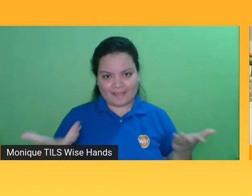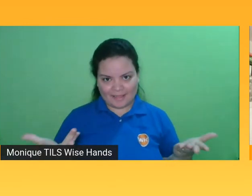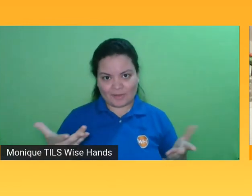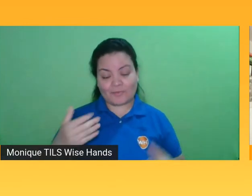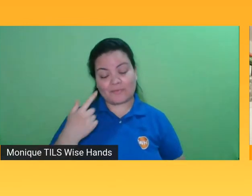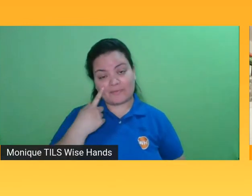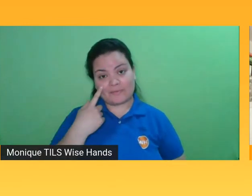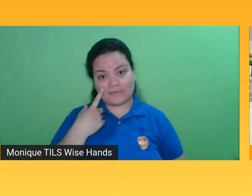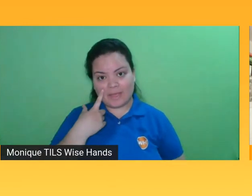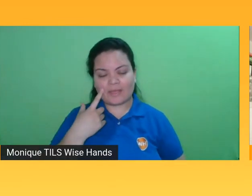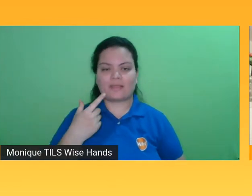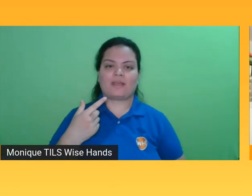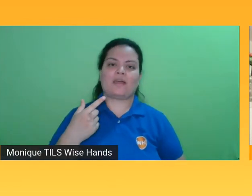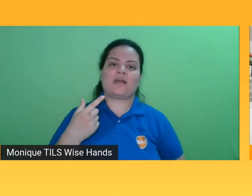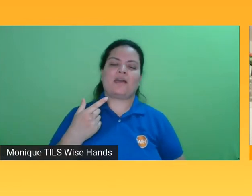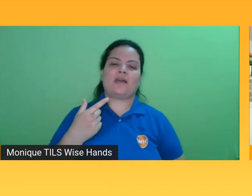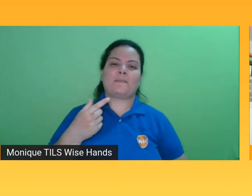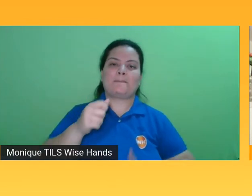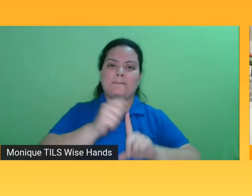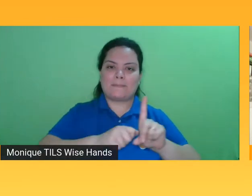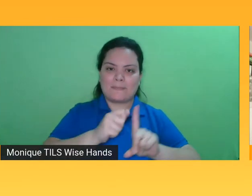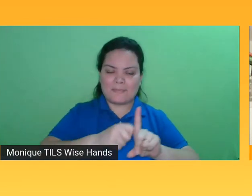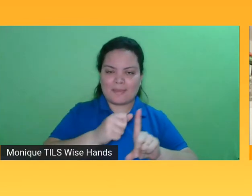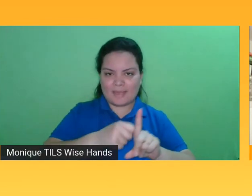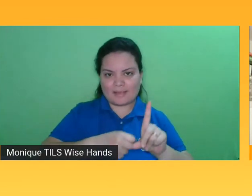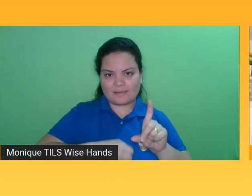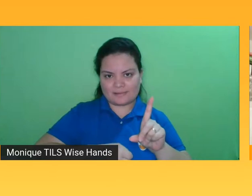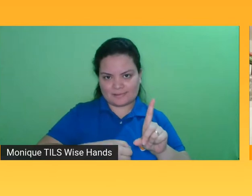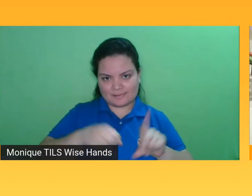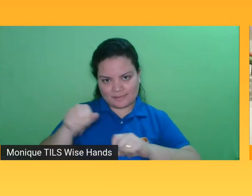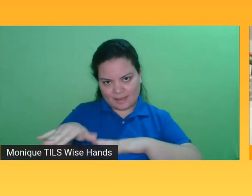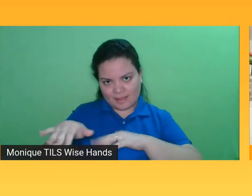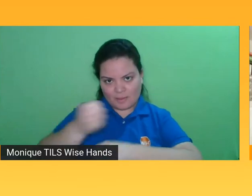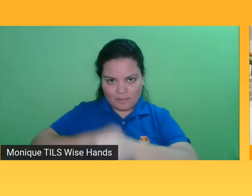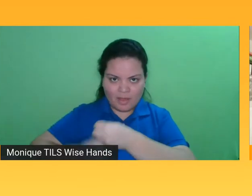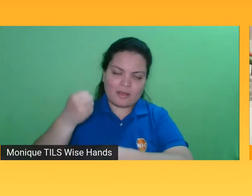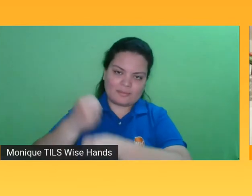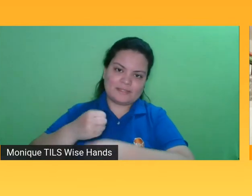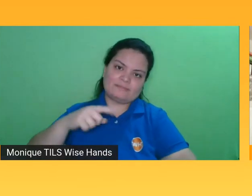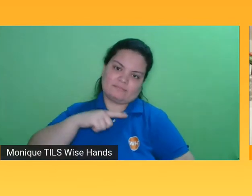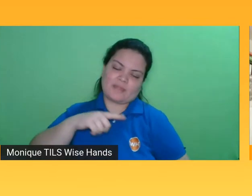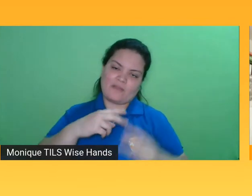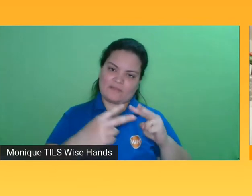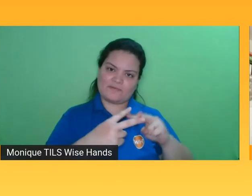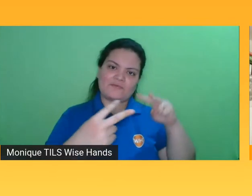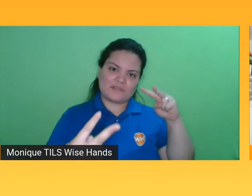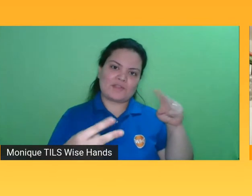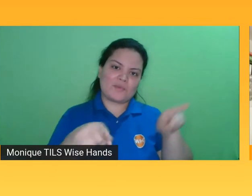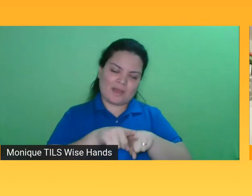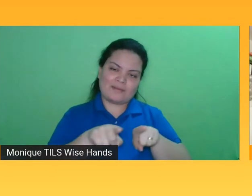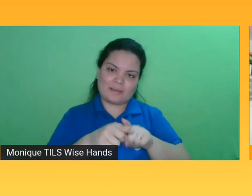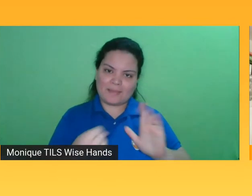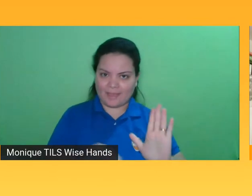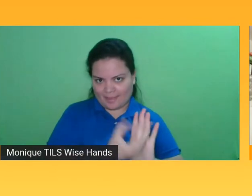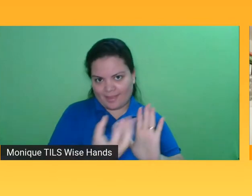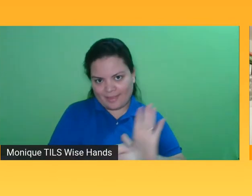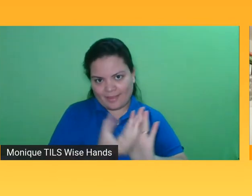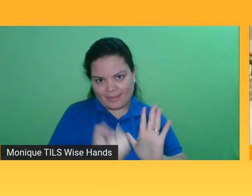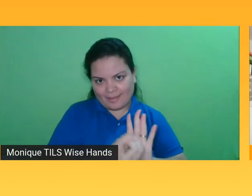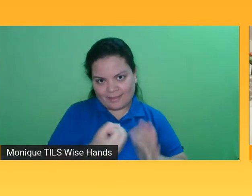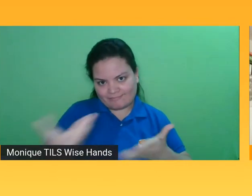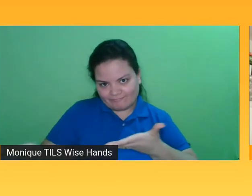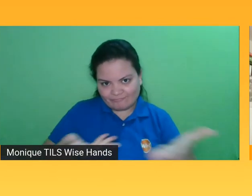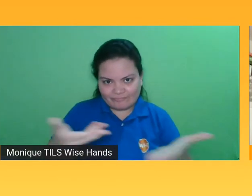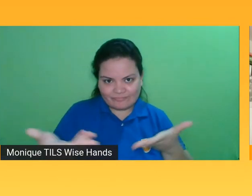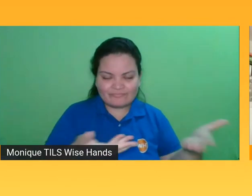segunda mesa já na modalidade à distância virtual, e o tema foi o mercado editorial brasileiro em contexto de mudanças,